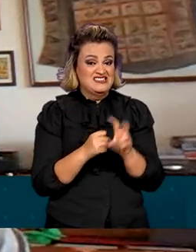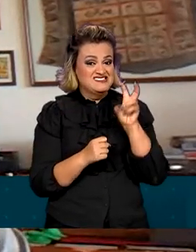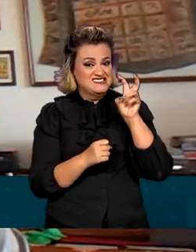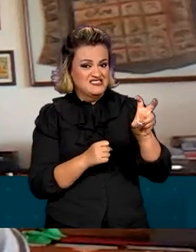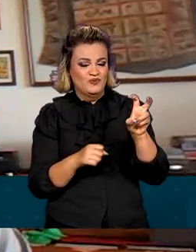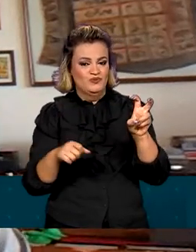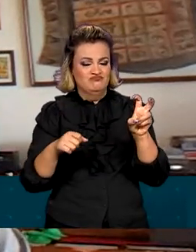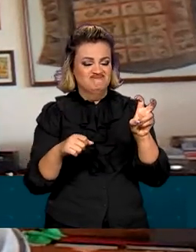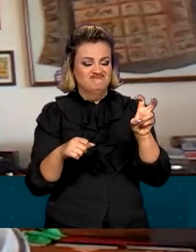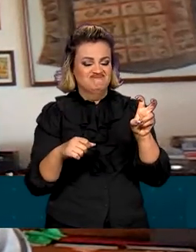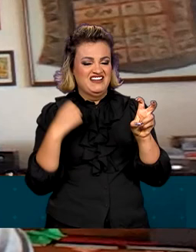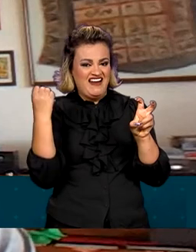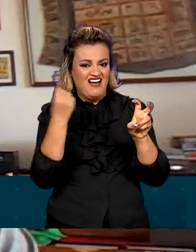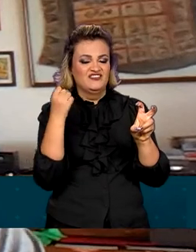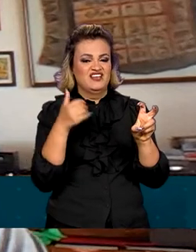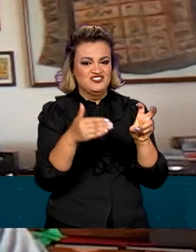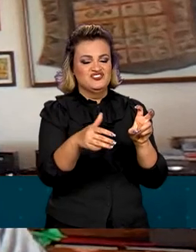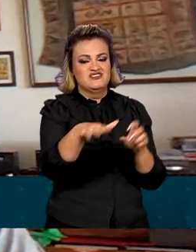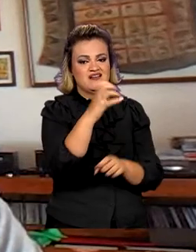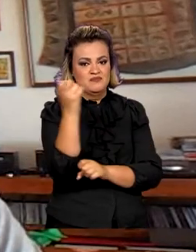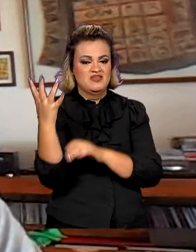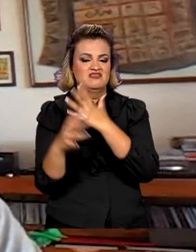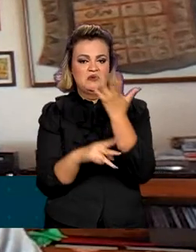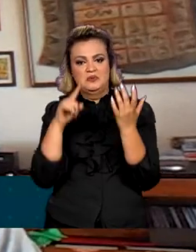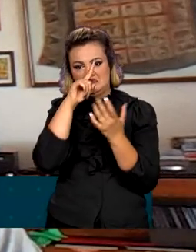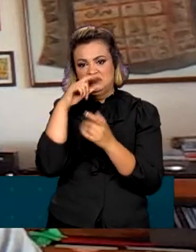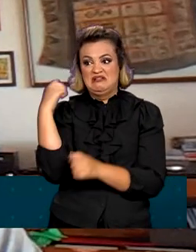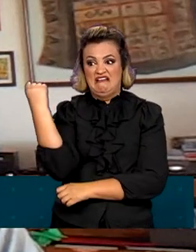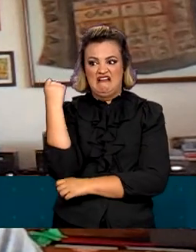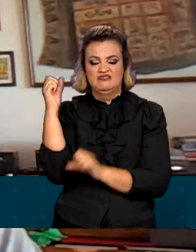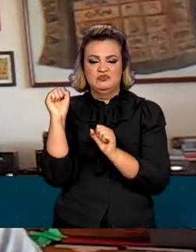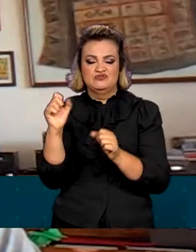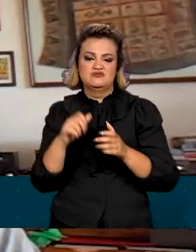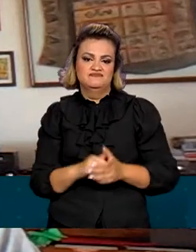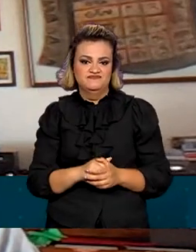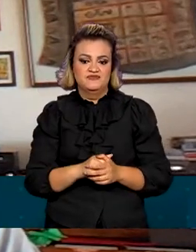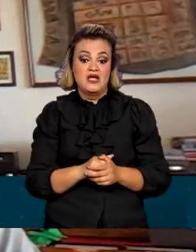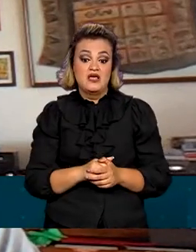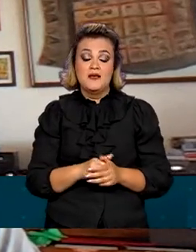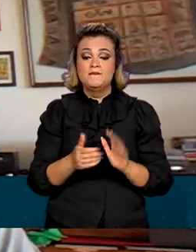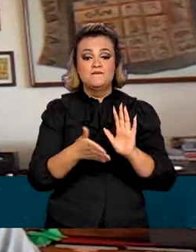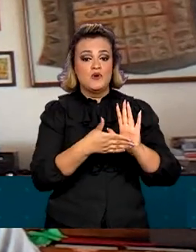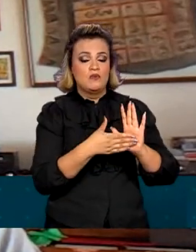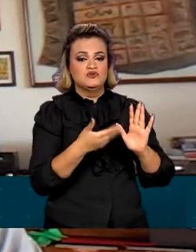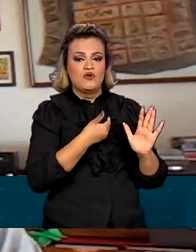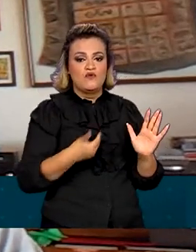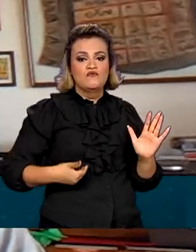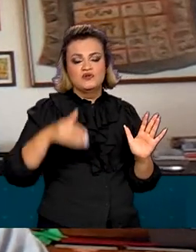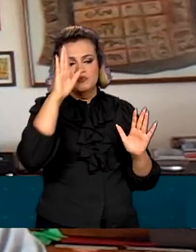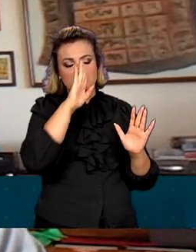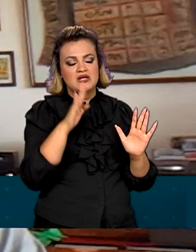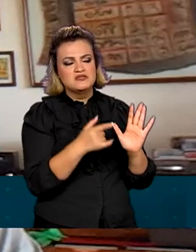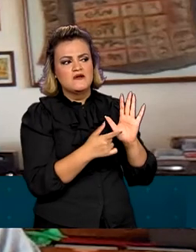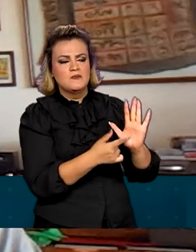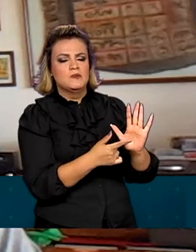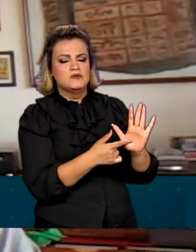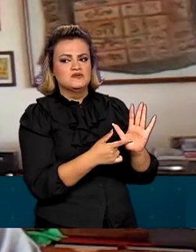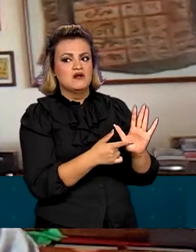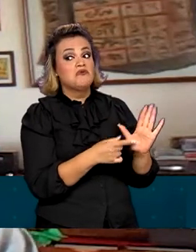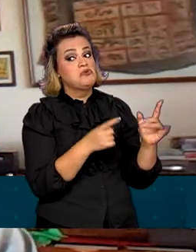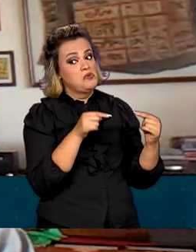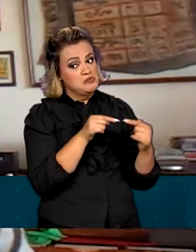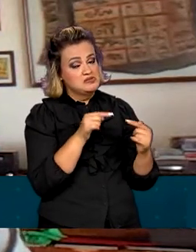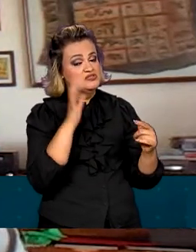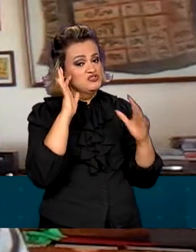na área ambiental. E as propostas que o governo brasileiro vem trazendo dialogam diretamente com o